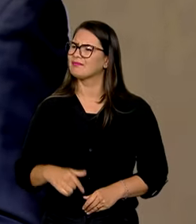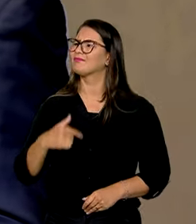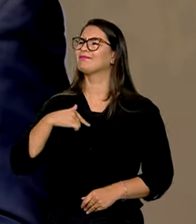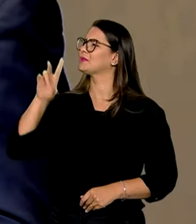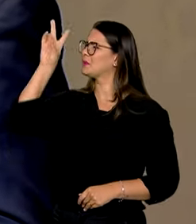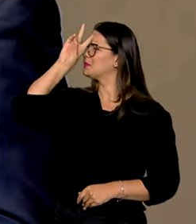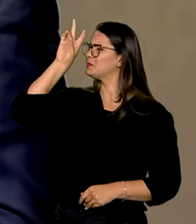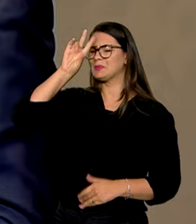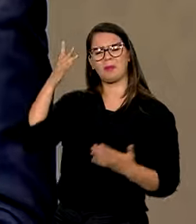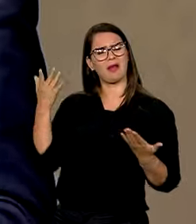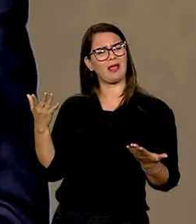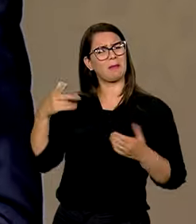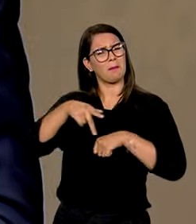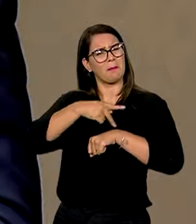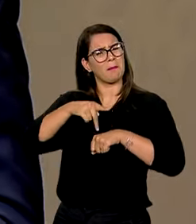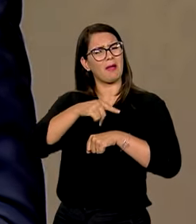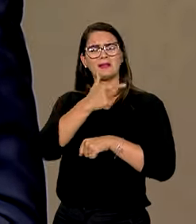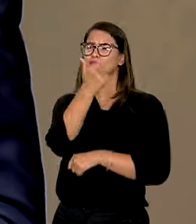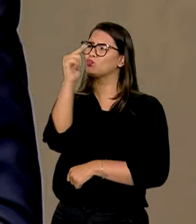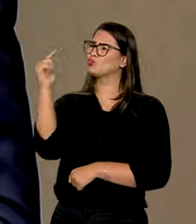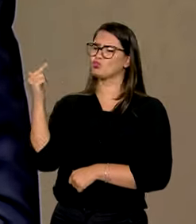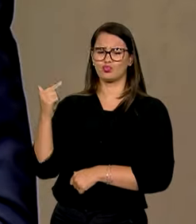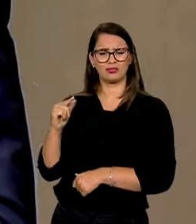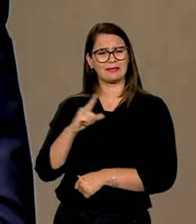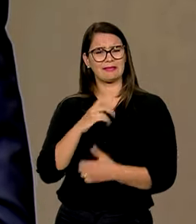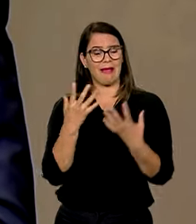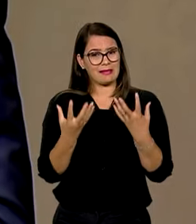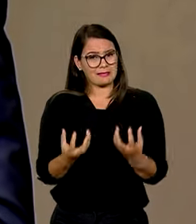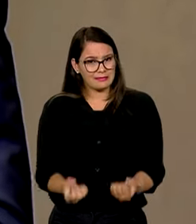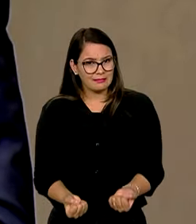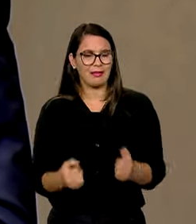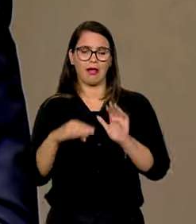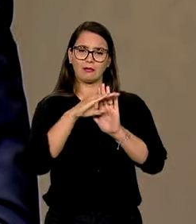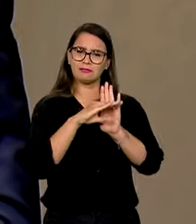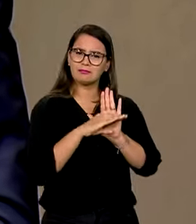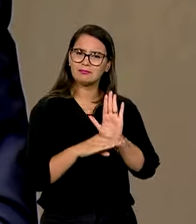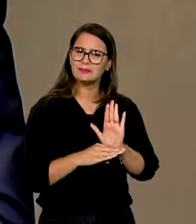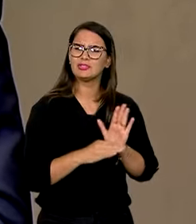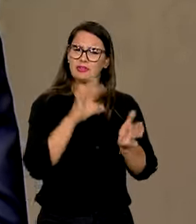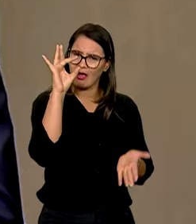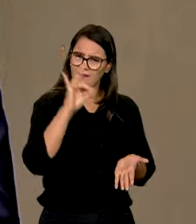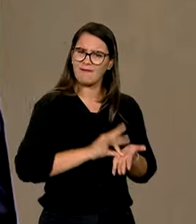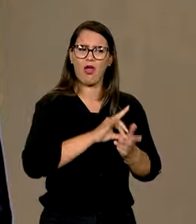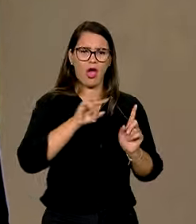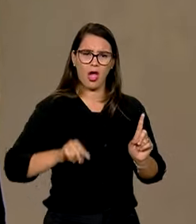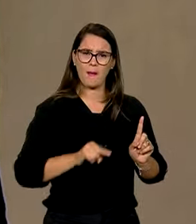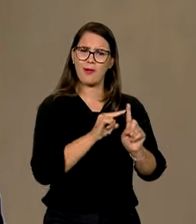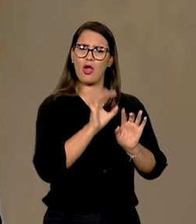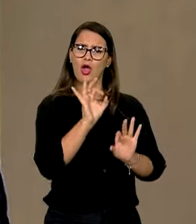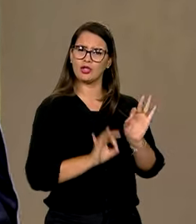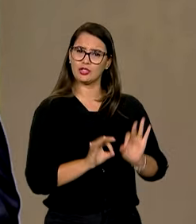de nenhum país que tenha adotado uma medida concreta, objetiva e